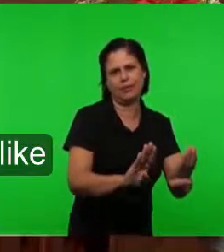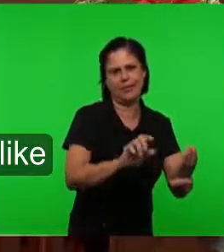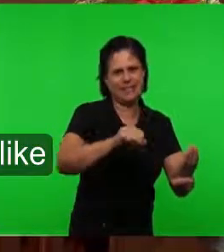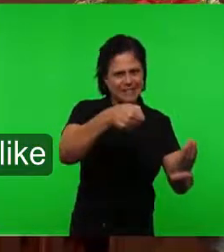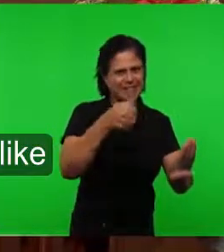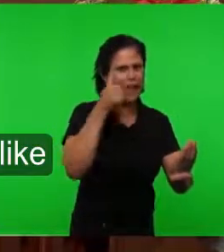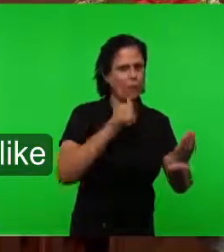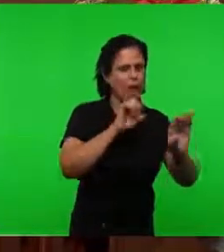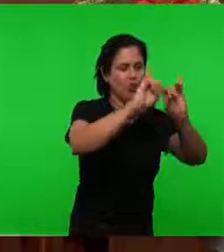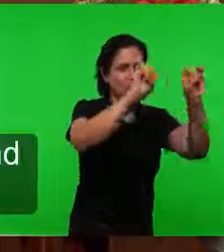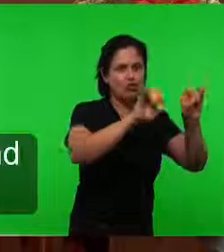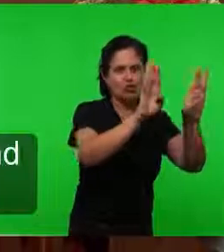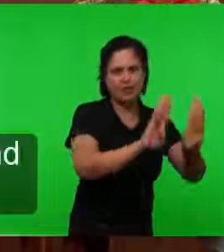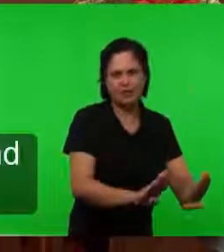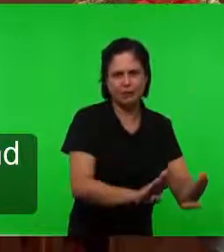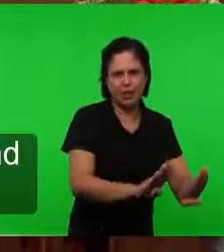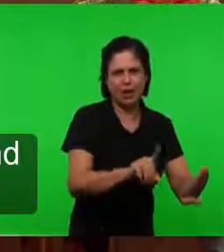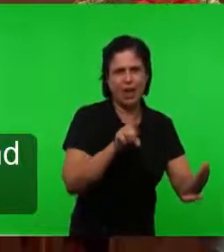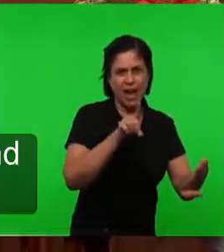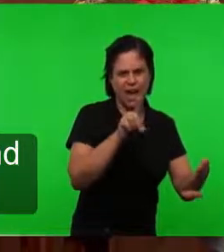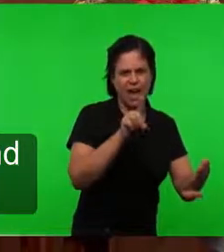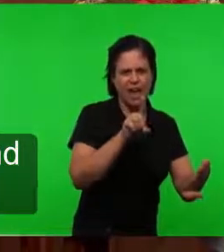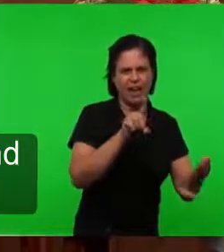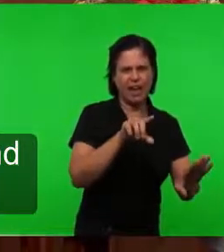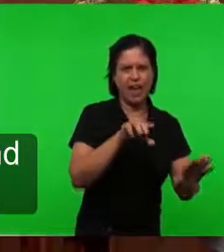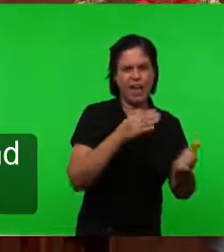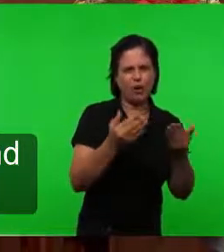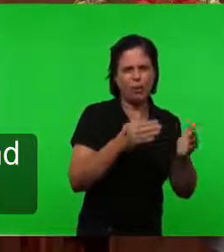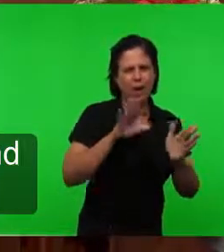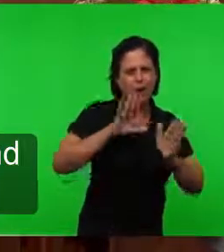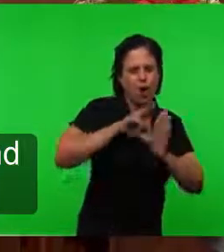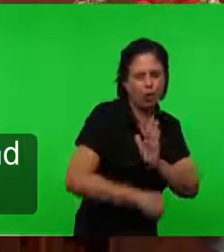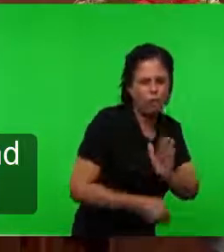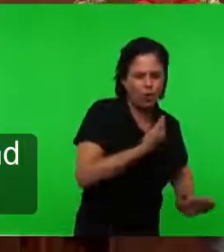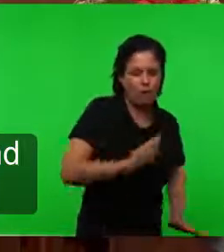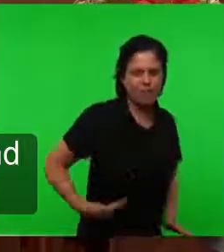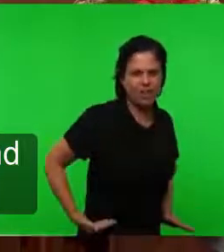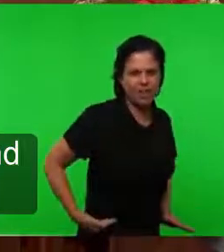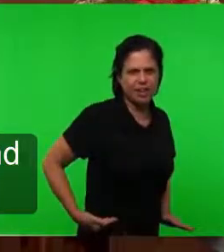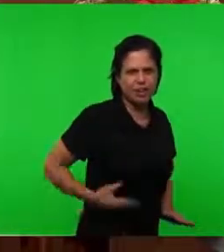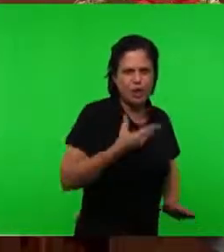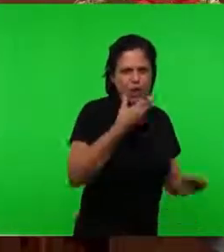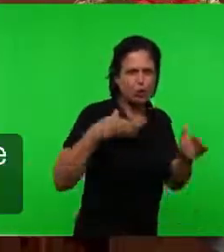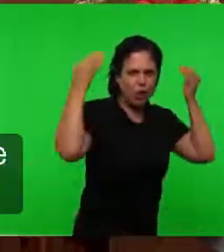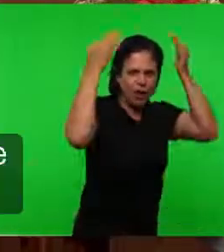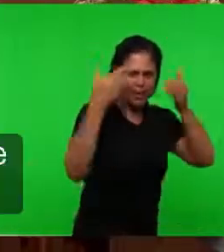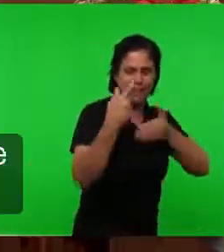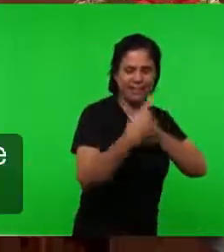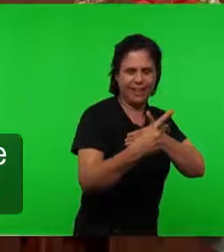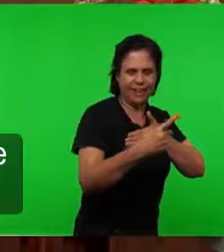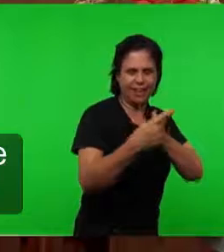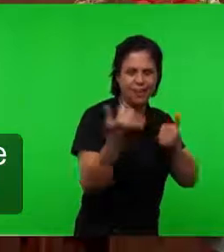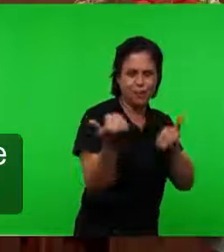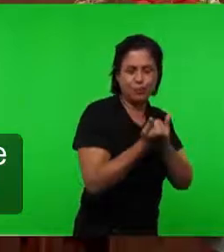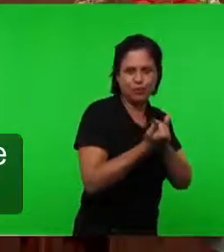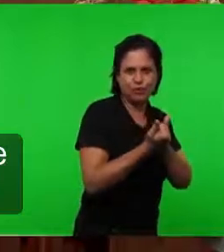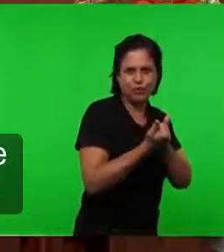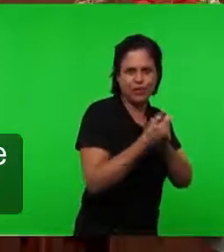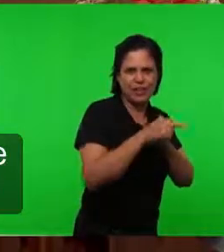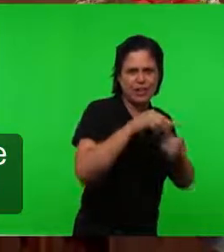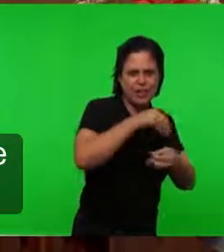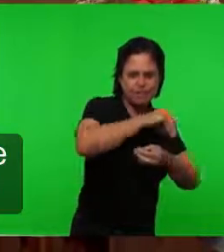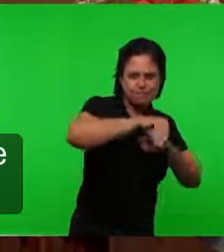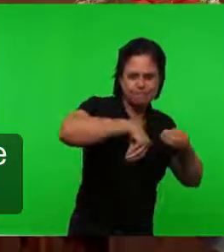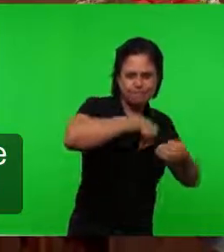governo Do espírito santo Como Jezabel Usurpou O governo De Acabe E faz Aqui Uma